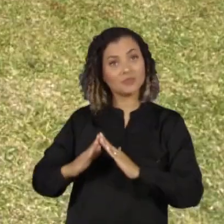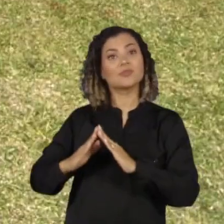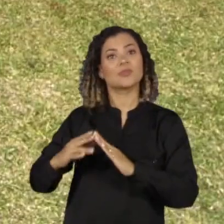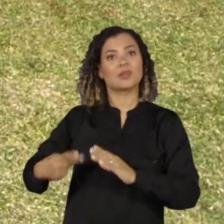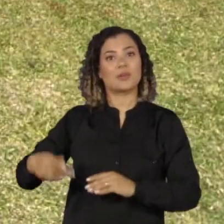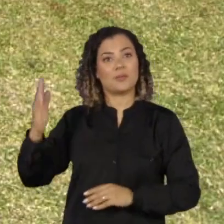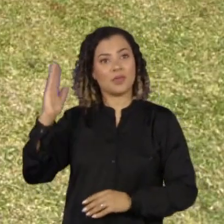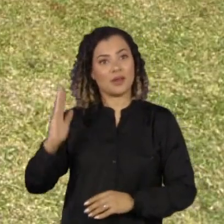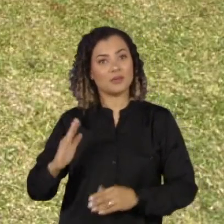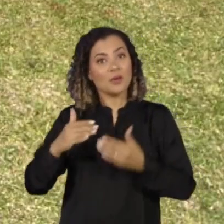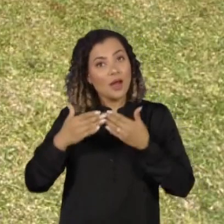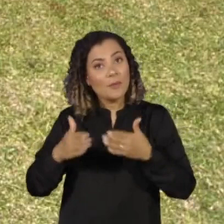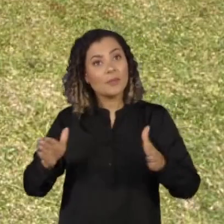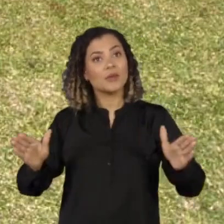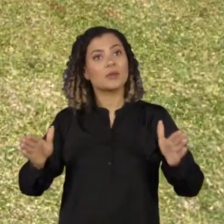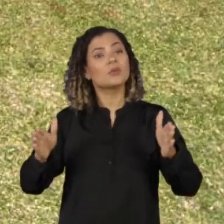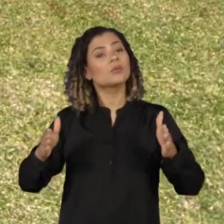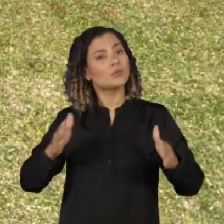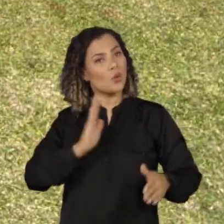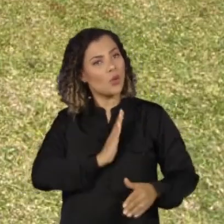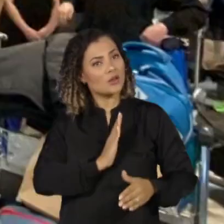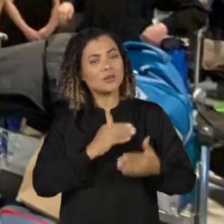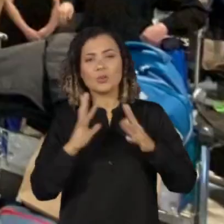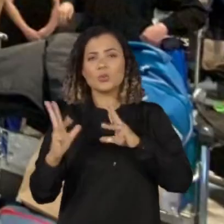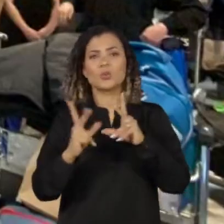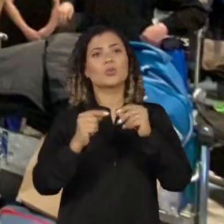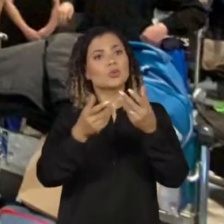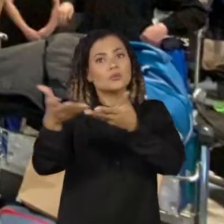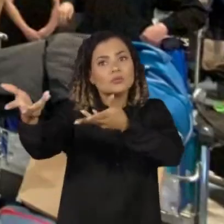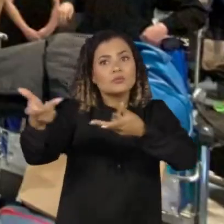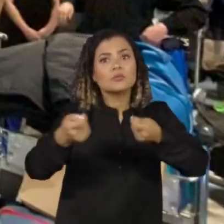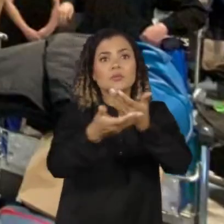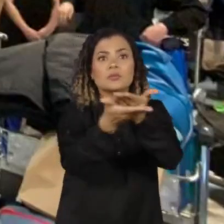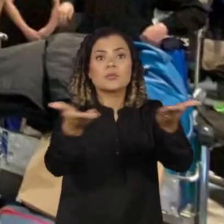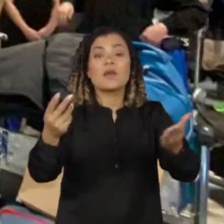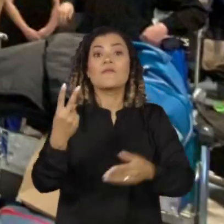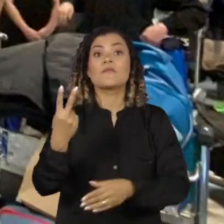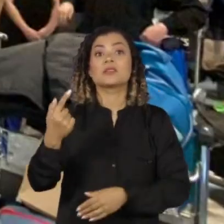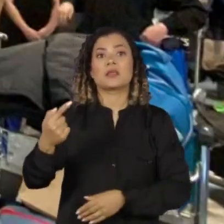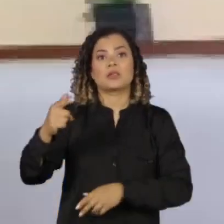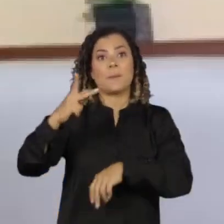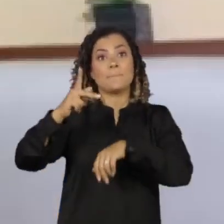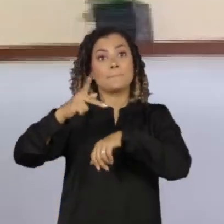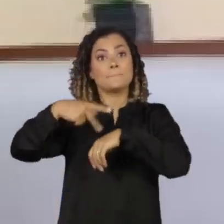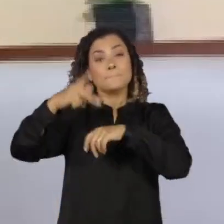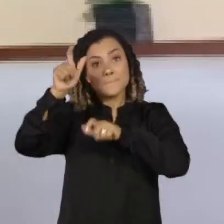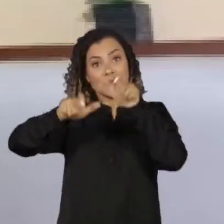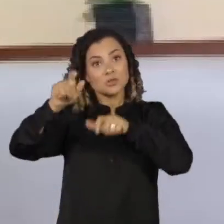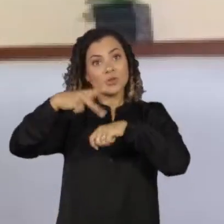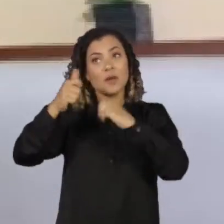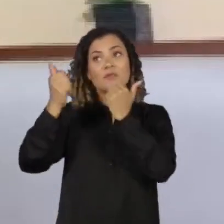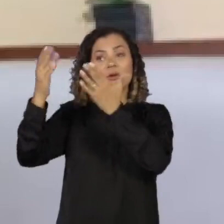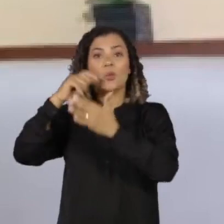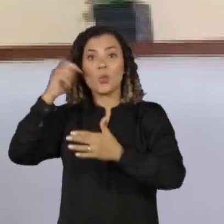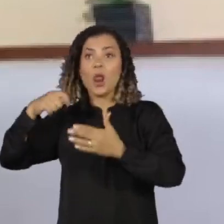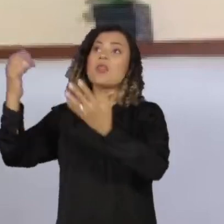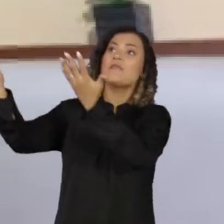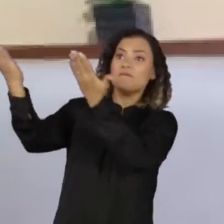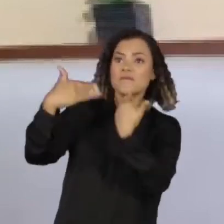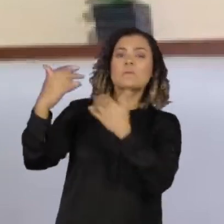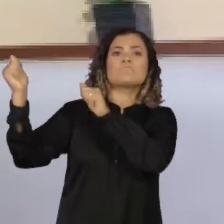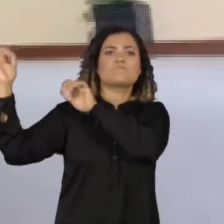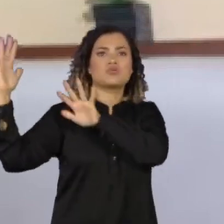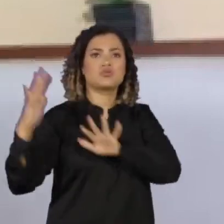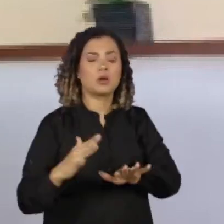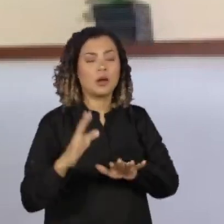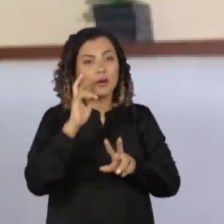anos, abriu as portas e o coração para acolher um grupo de 27 refugiados e assistiu de perto o